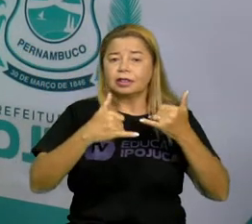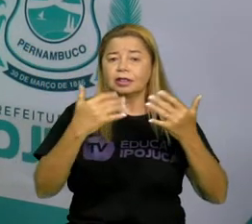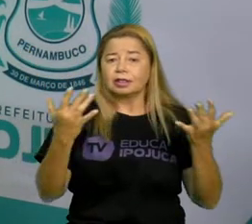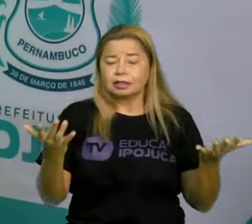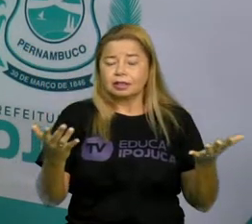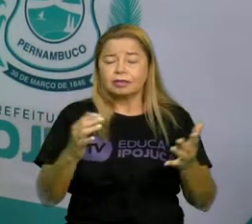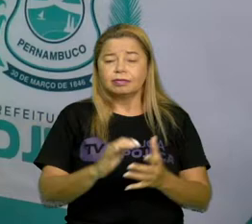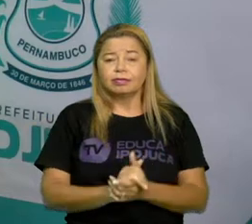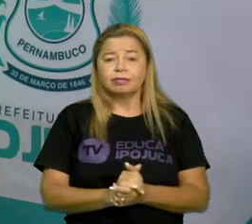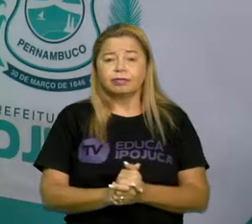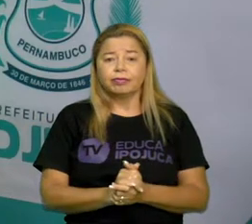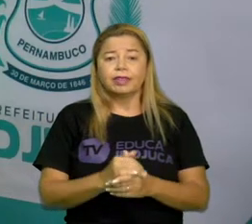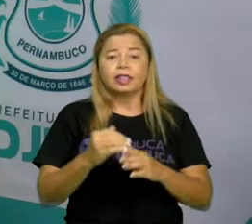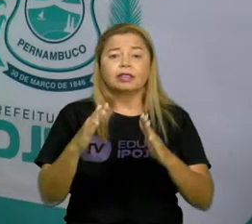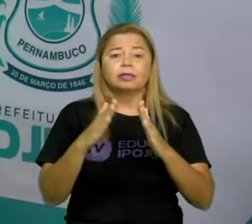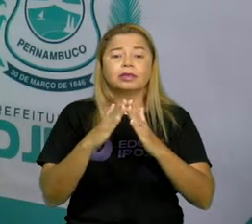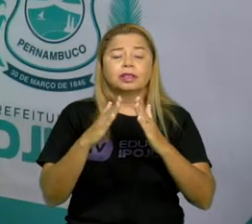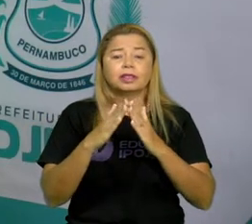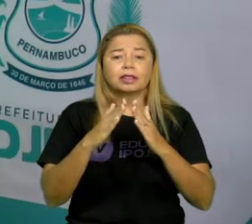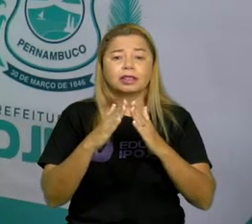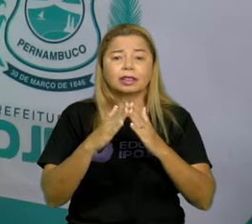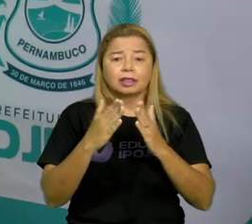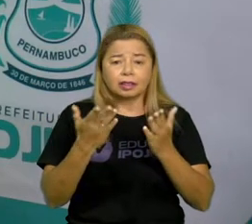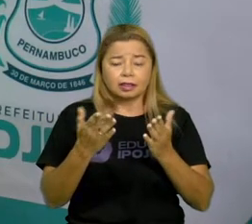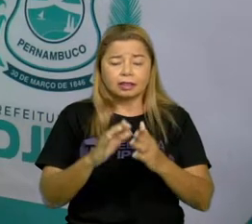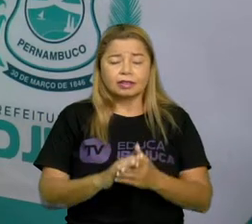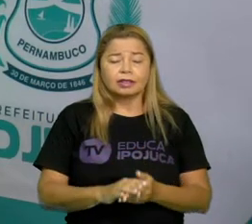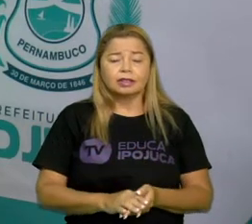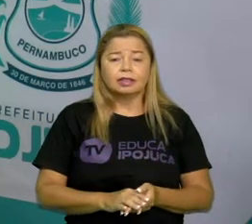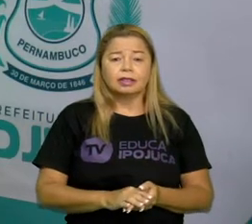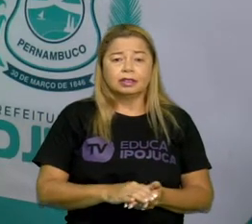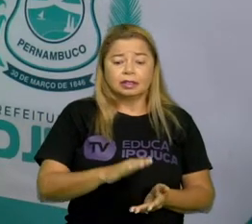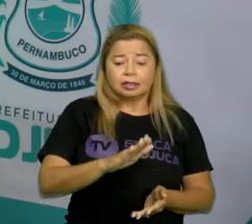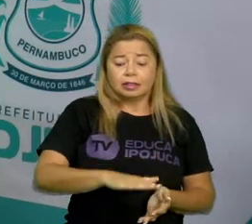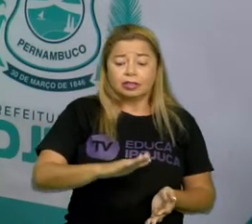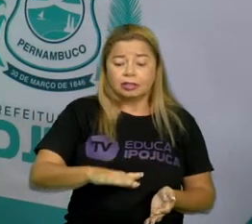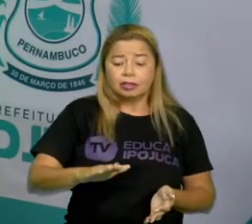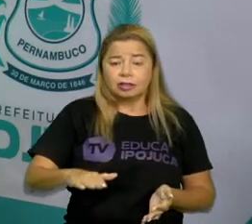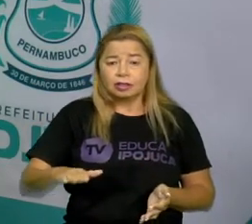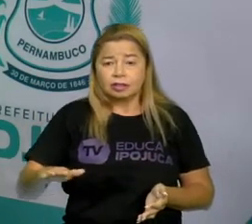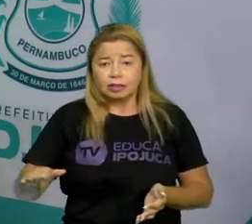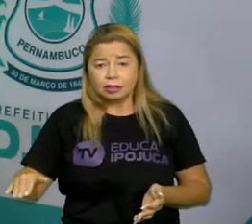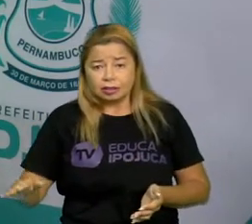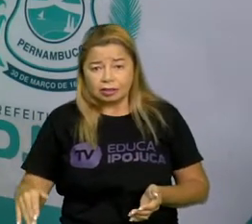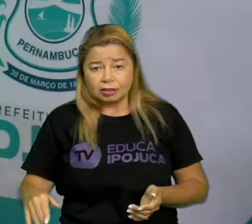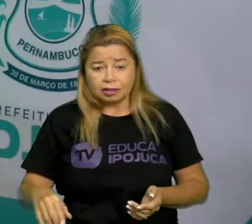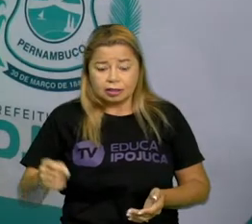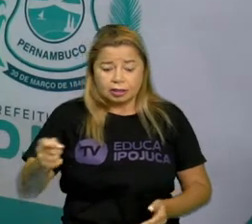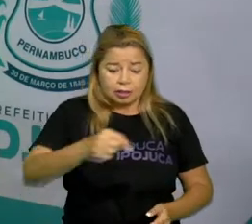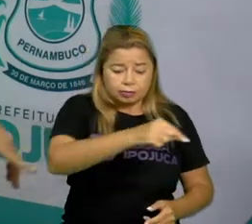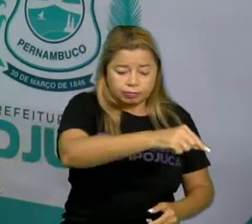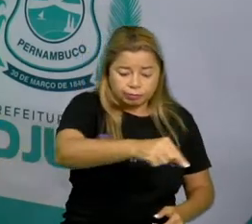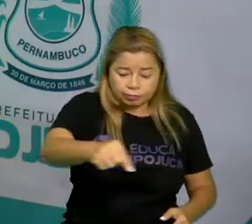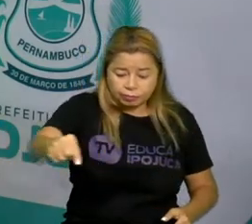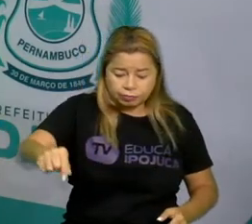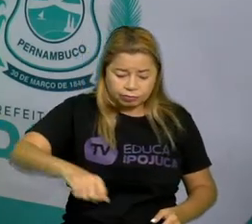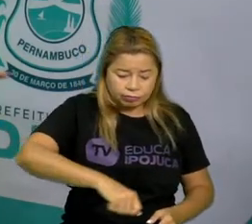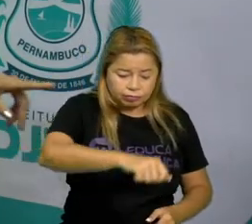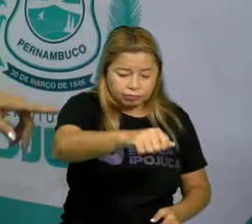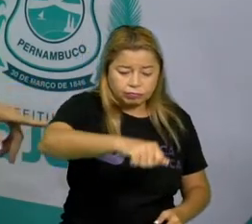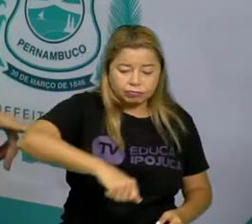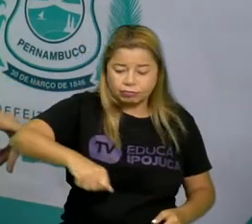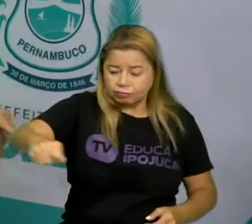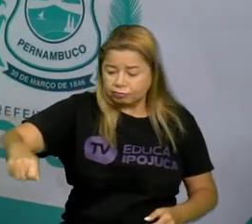brincar. Uma casa onde as crianças fazem só um risco no chão assim, às vezes um ciclo,